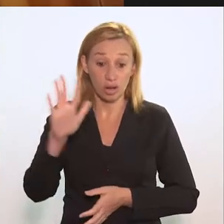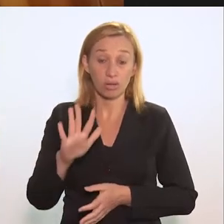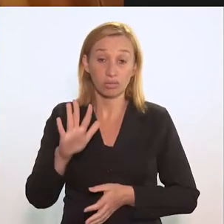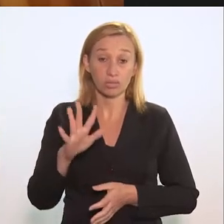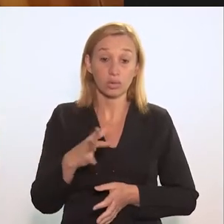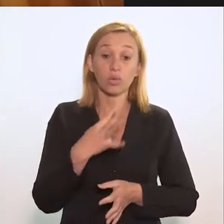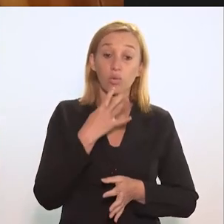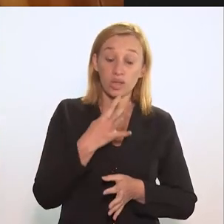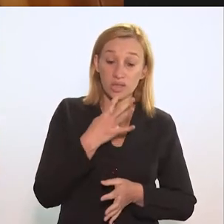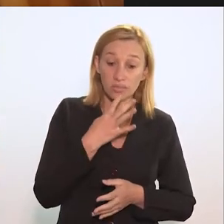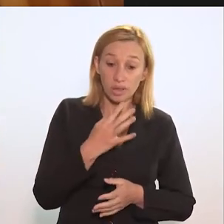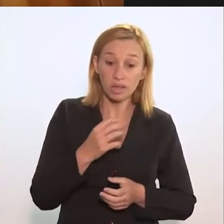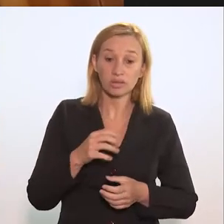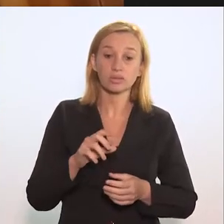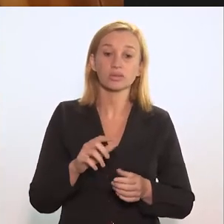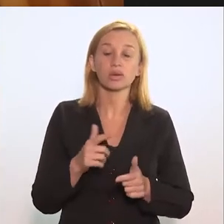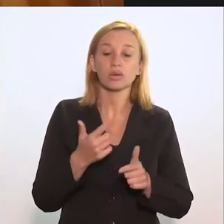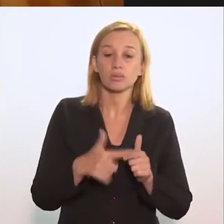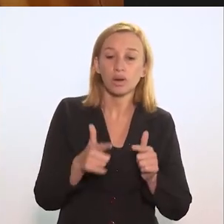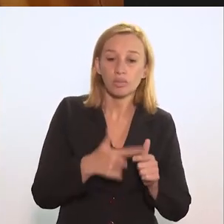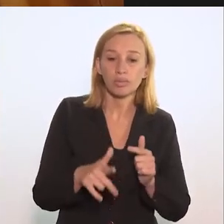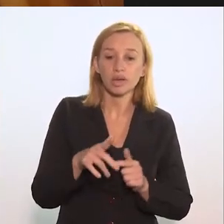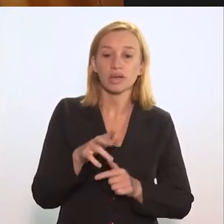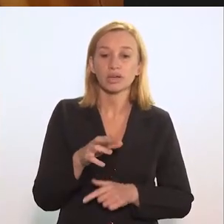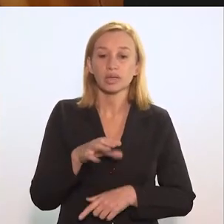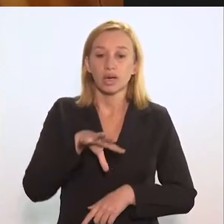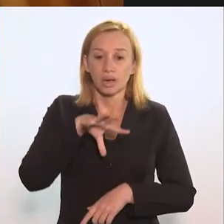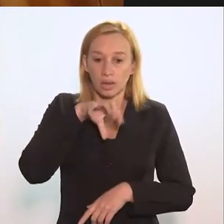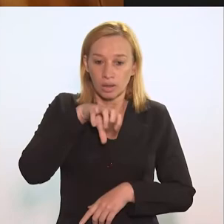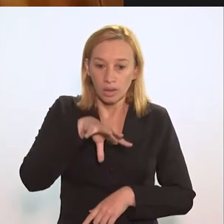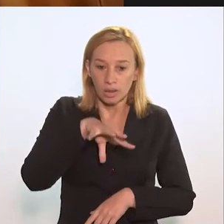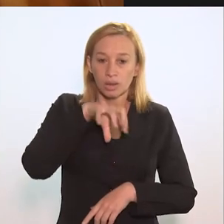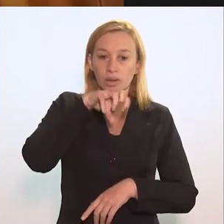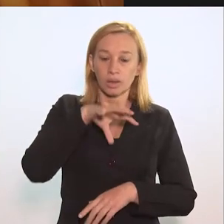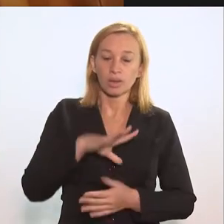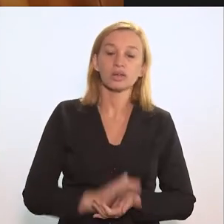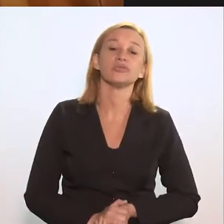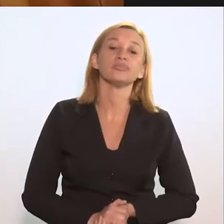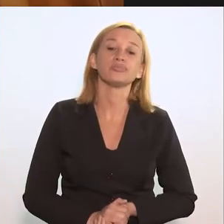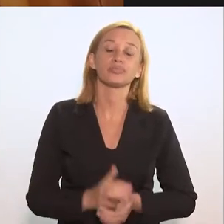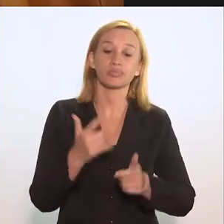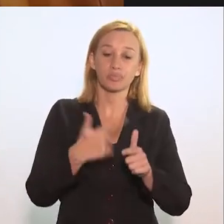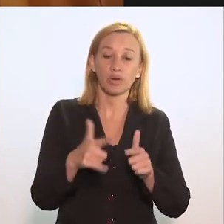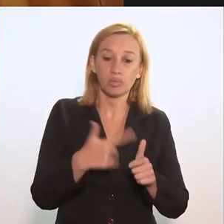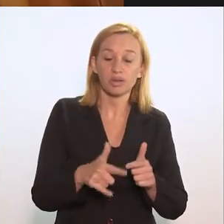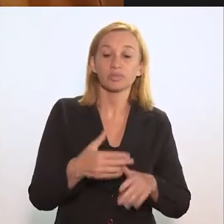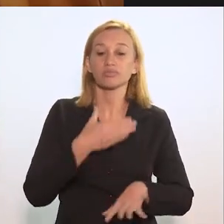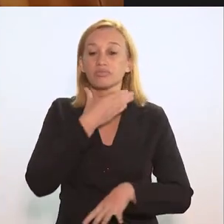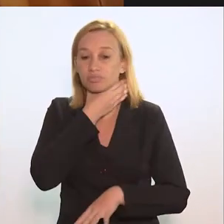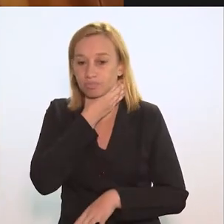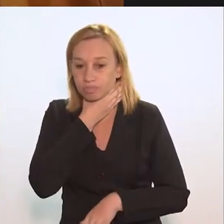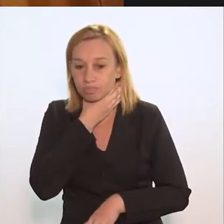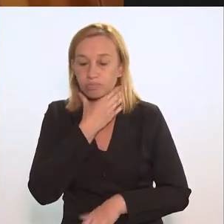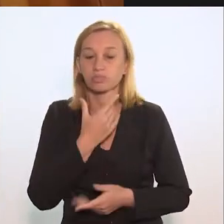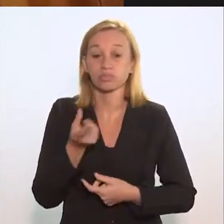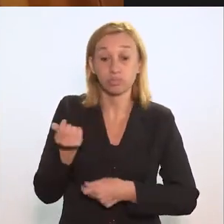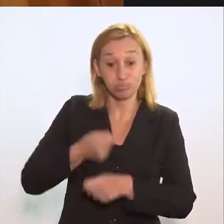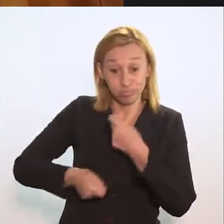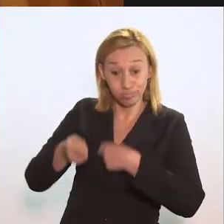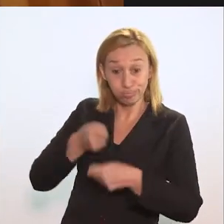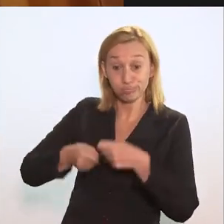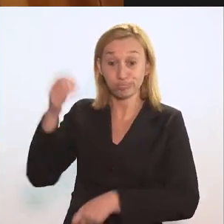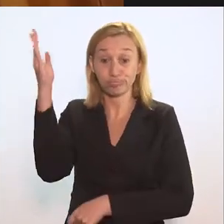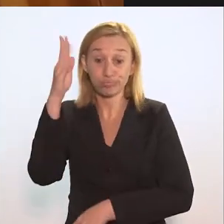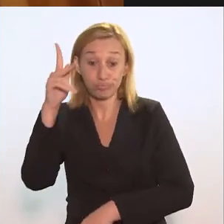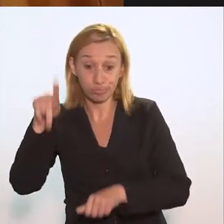coordenação mais geral de doenças transmissíveis respiratórias, aponta que desde 2015, com a crise econômica e política no país,